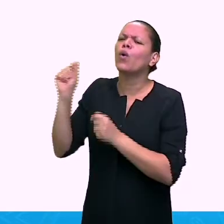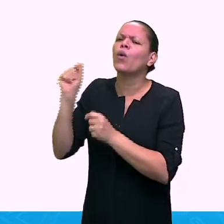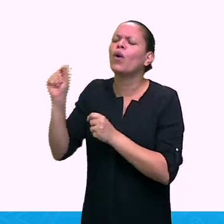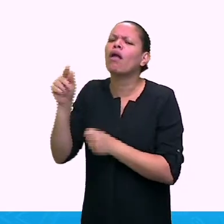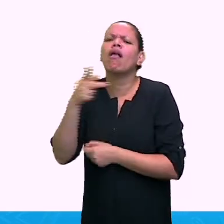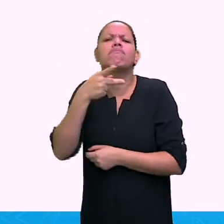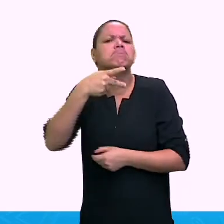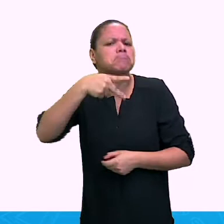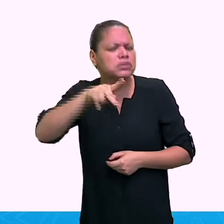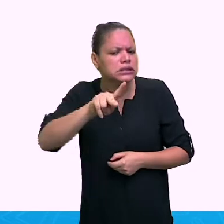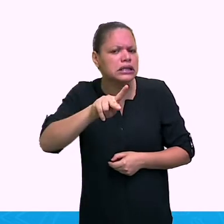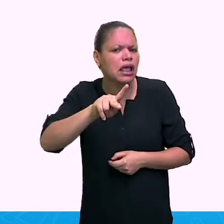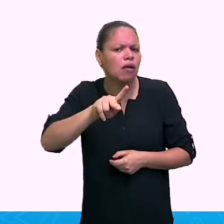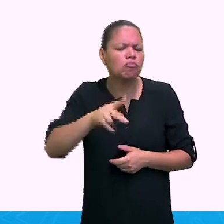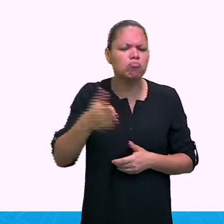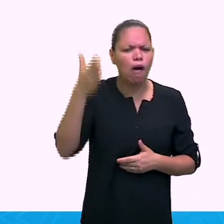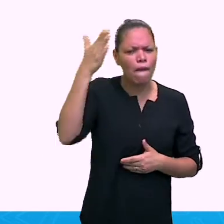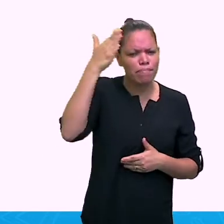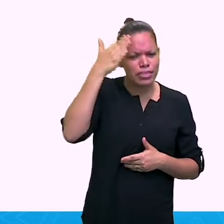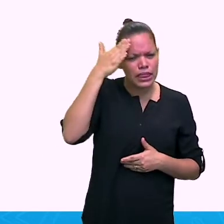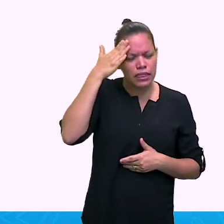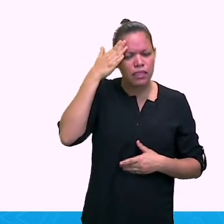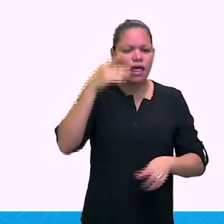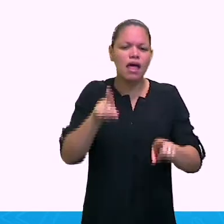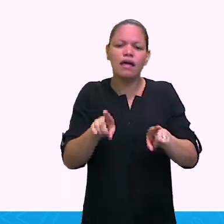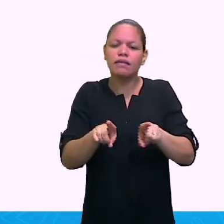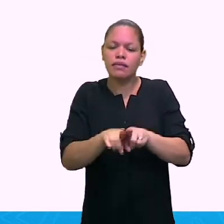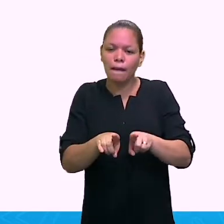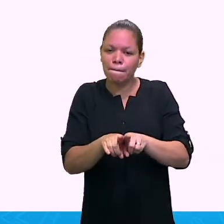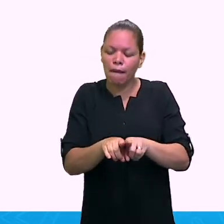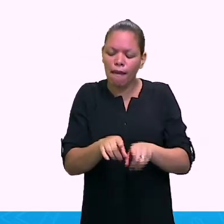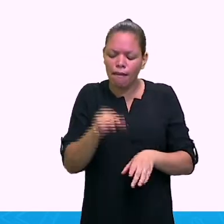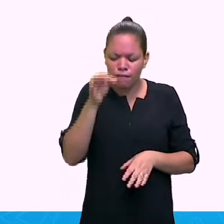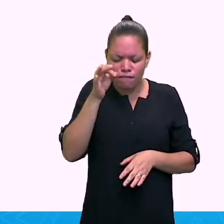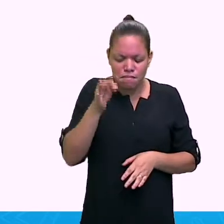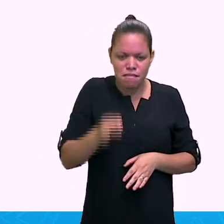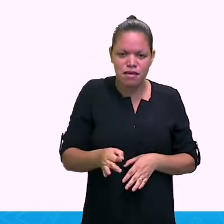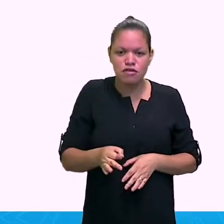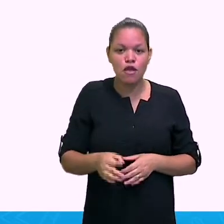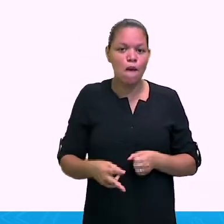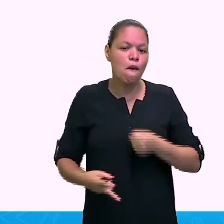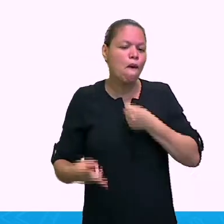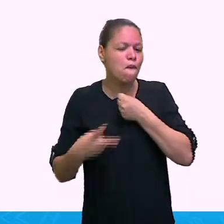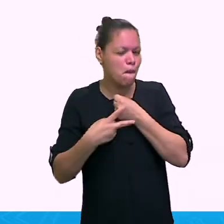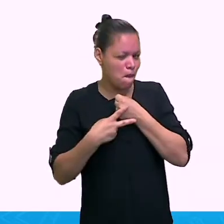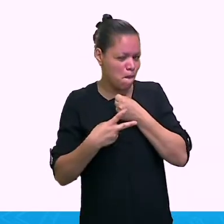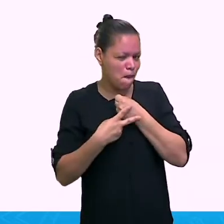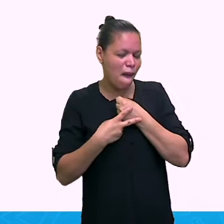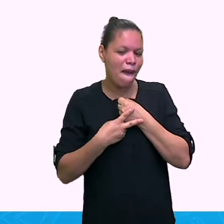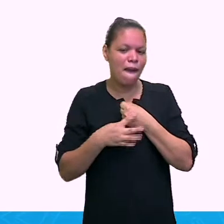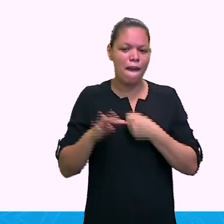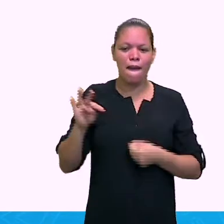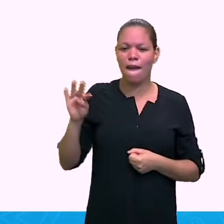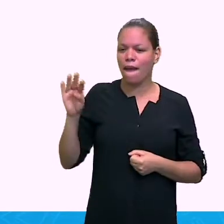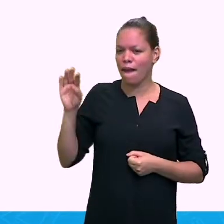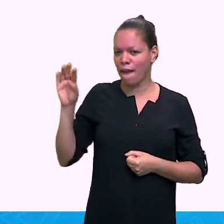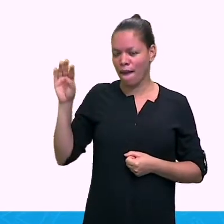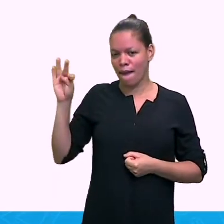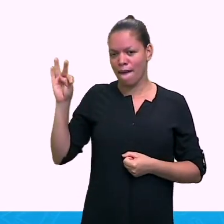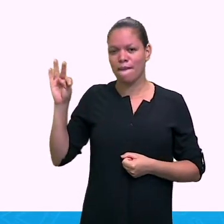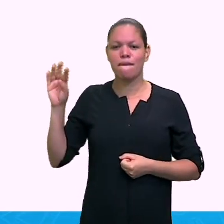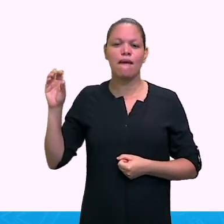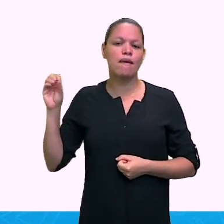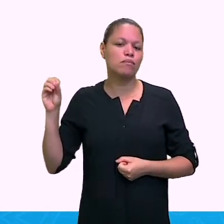afirmativa junto com os pronomes possessivos e o where to be, ok? Vamos lá. All about